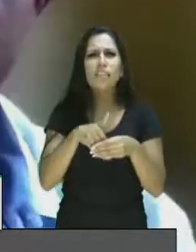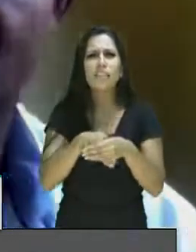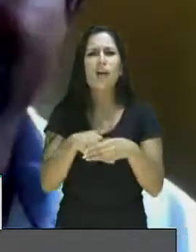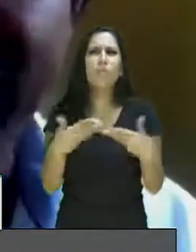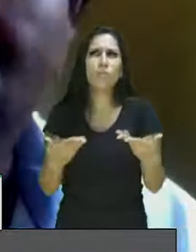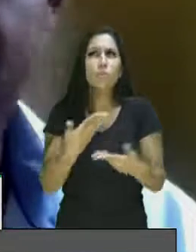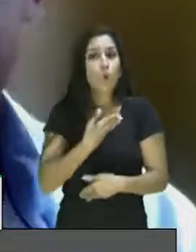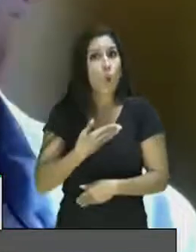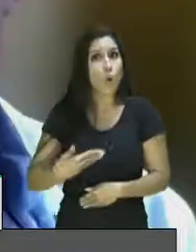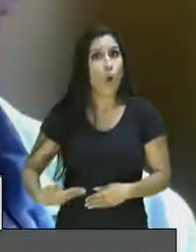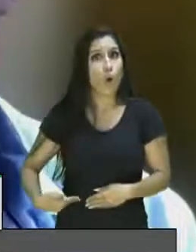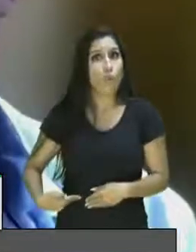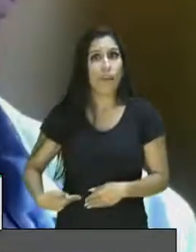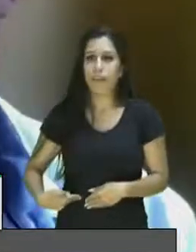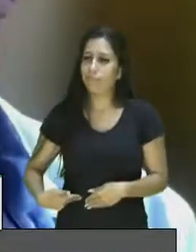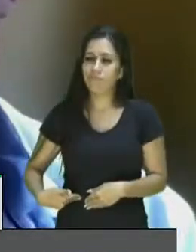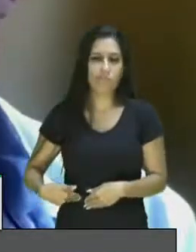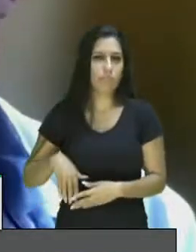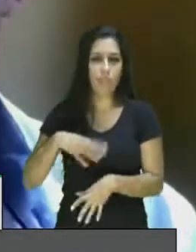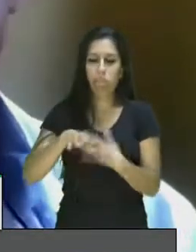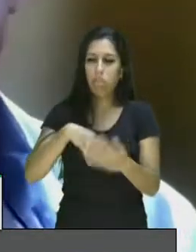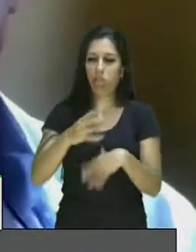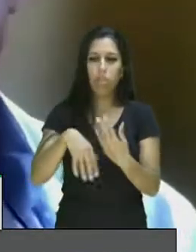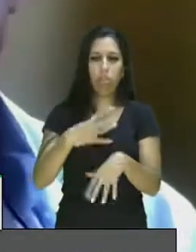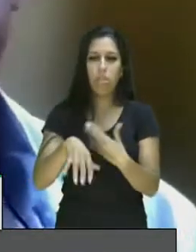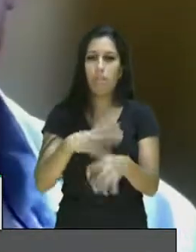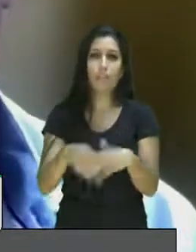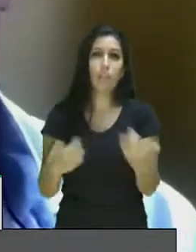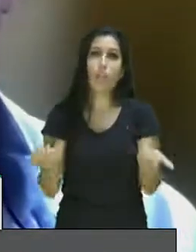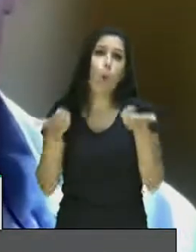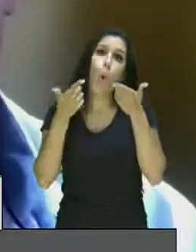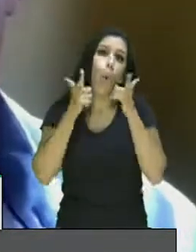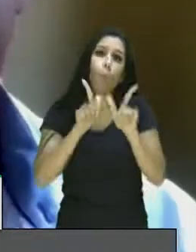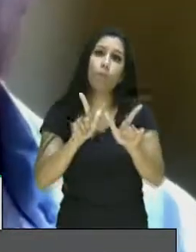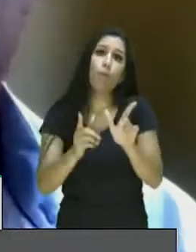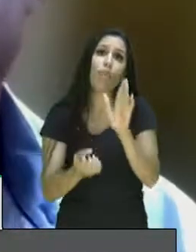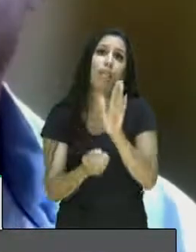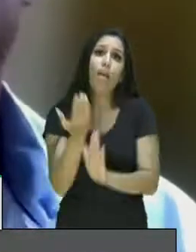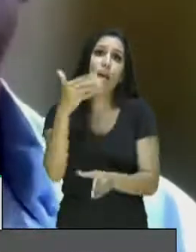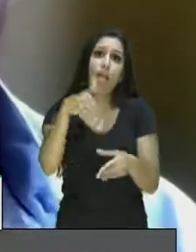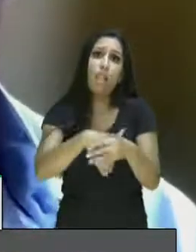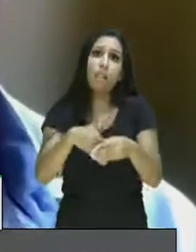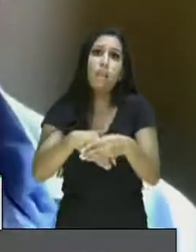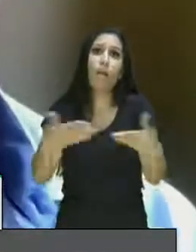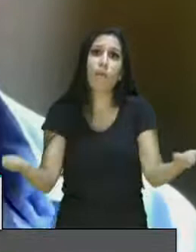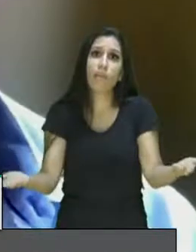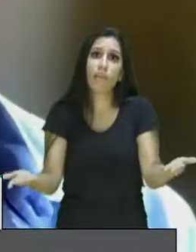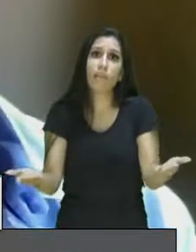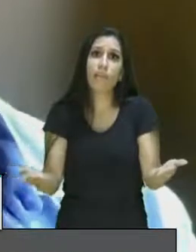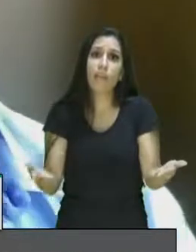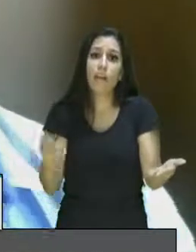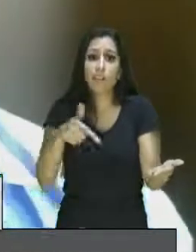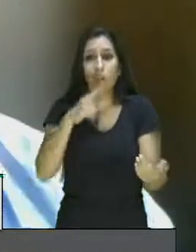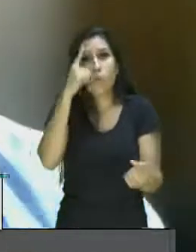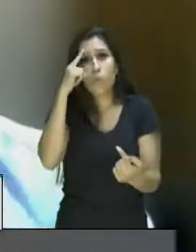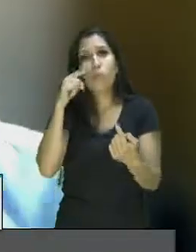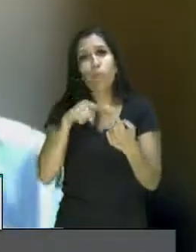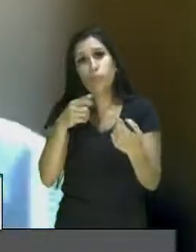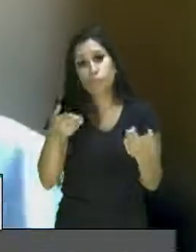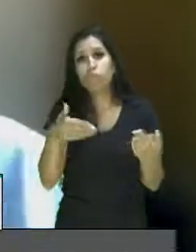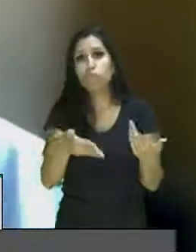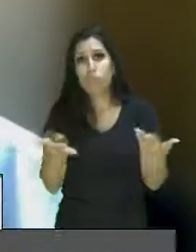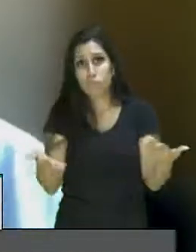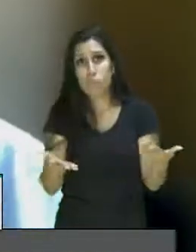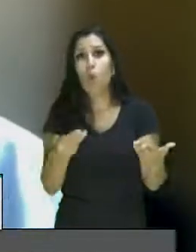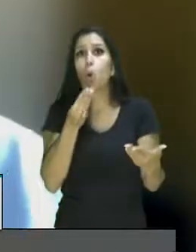o governo, de forma tão desorganizada, não conseguiu fazer a eleição, motivo esse que trouxe, ele deveria fazer a eleição